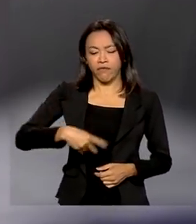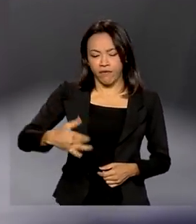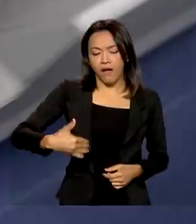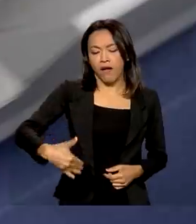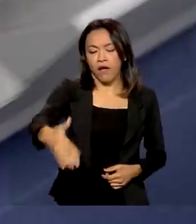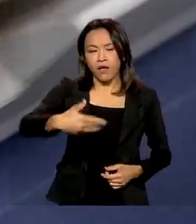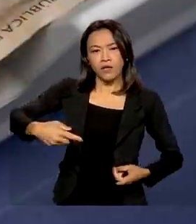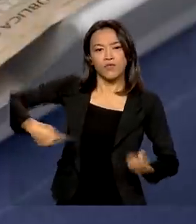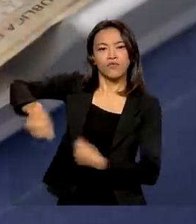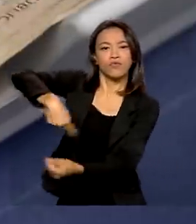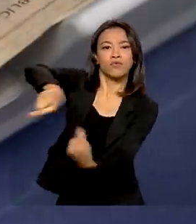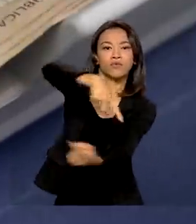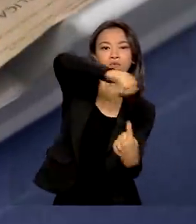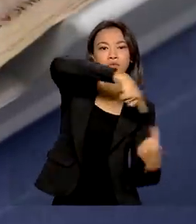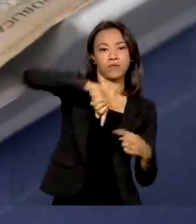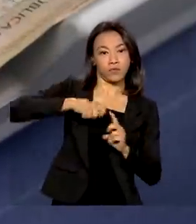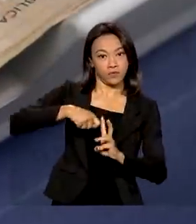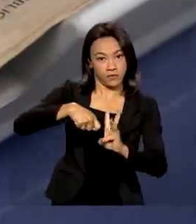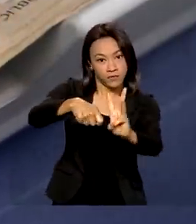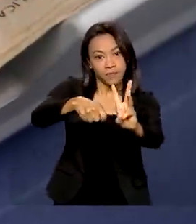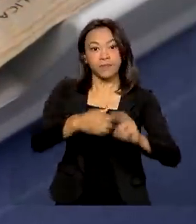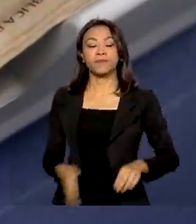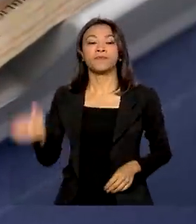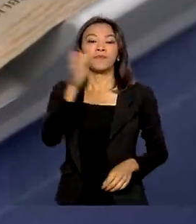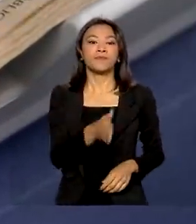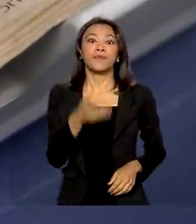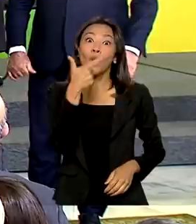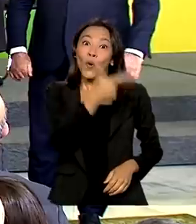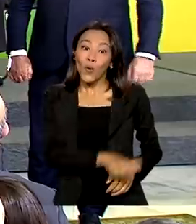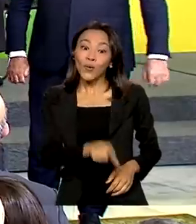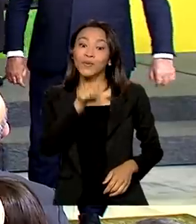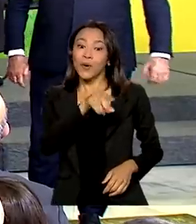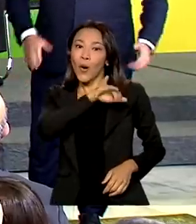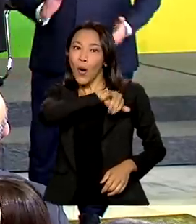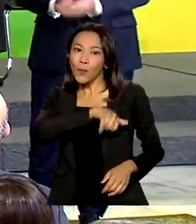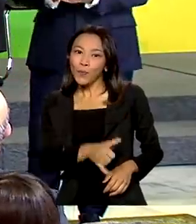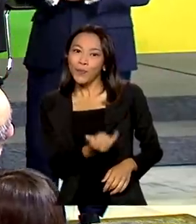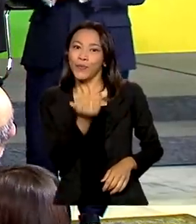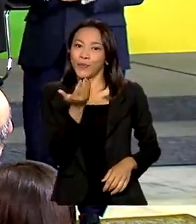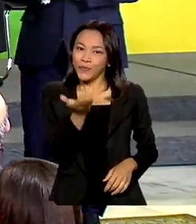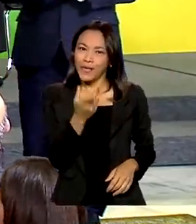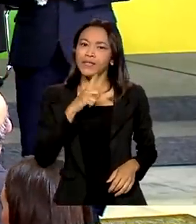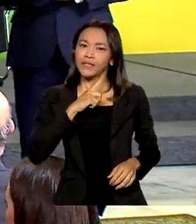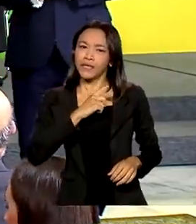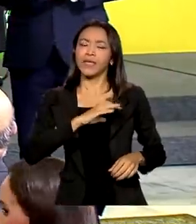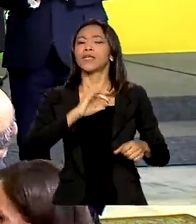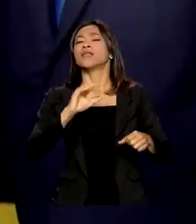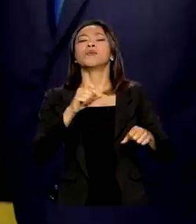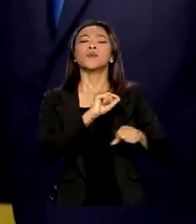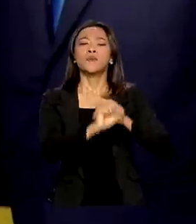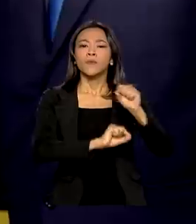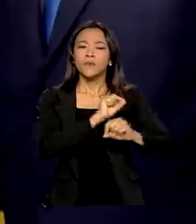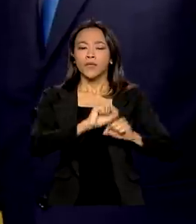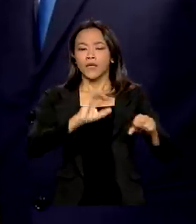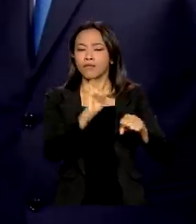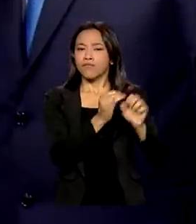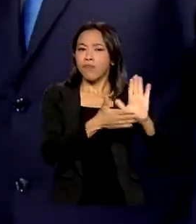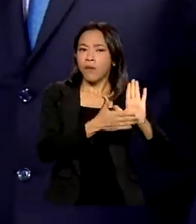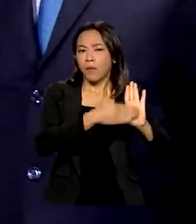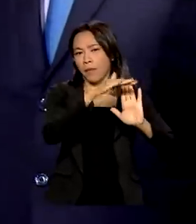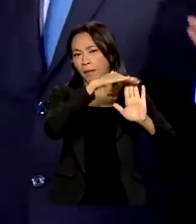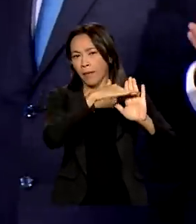economia nos próximos meses. Programa Renda e Oportunidade prevê, entre outras medidas, antecipação do